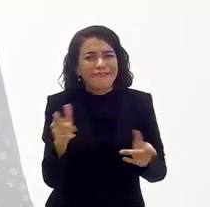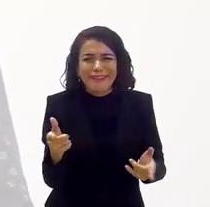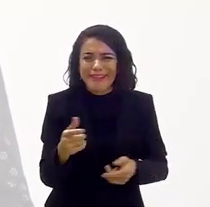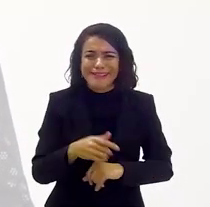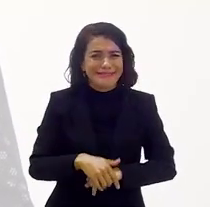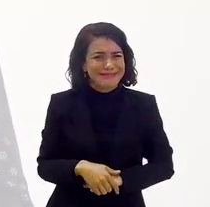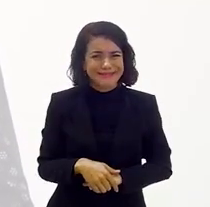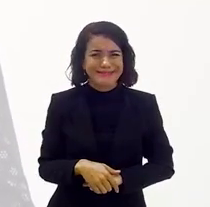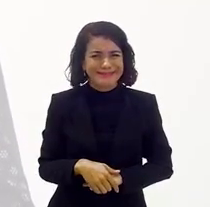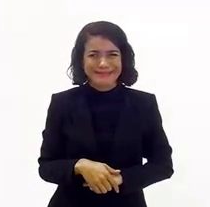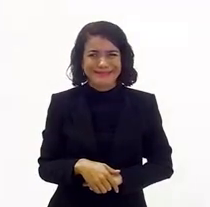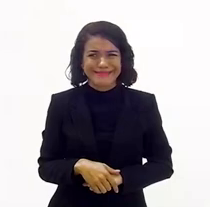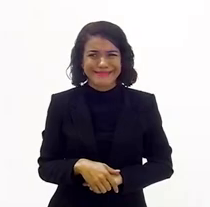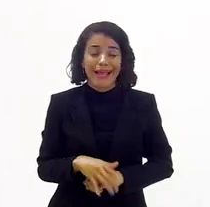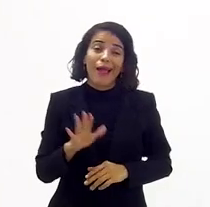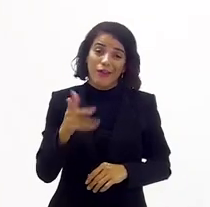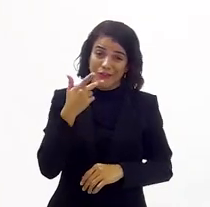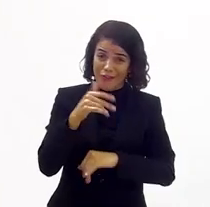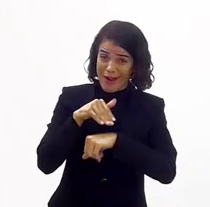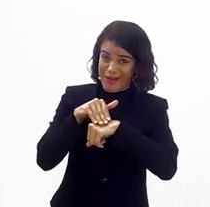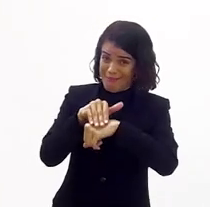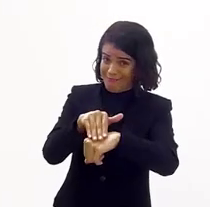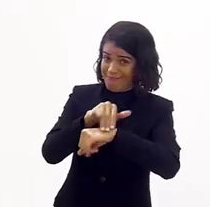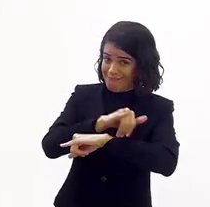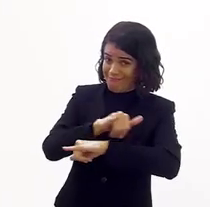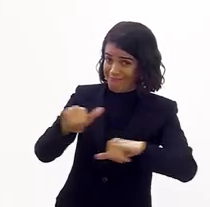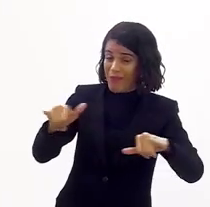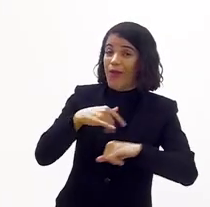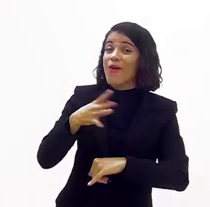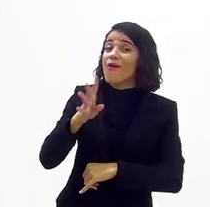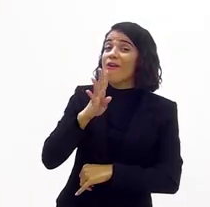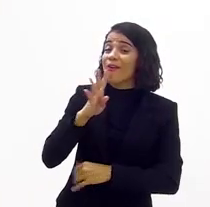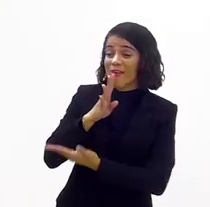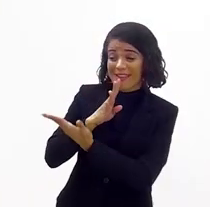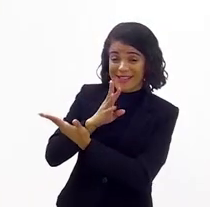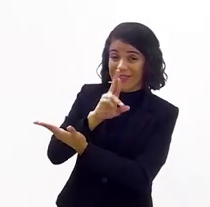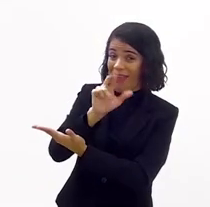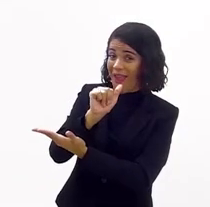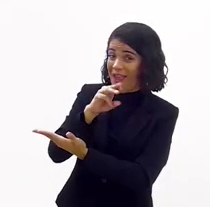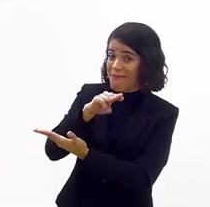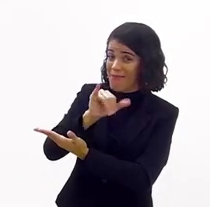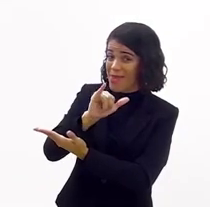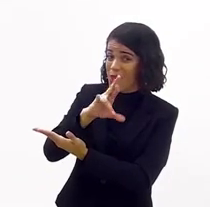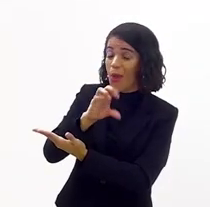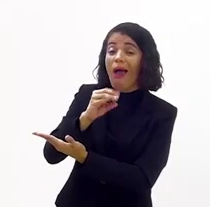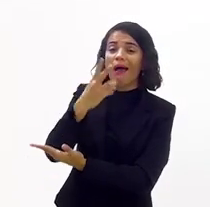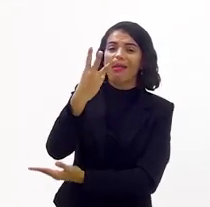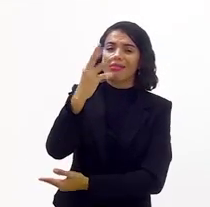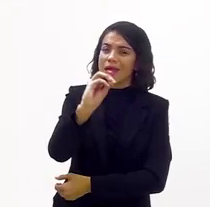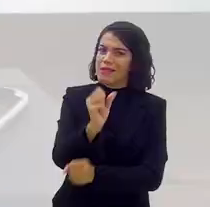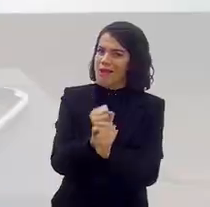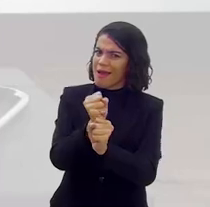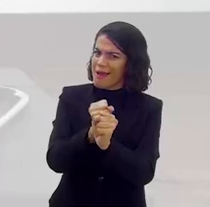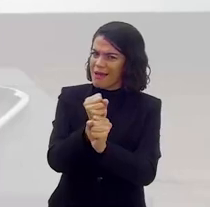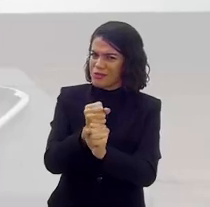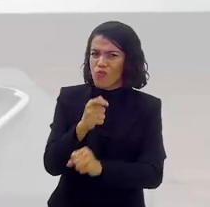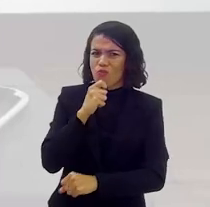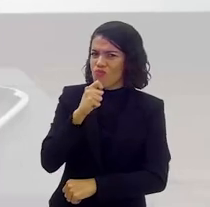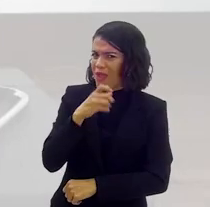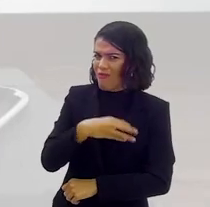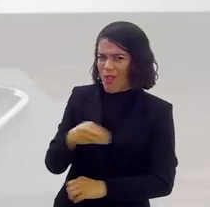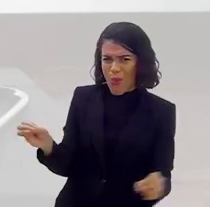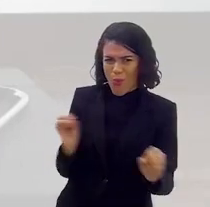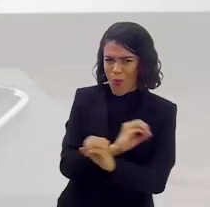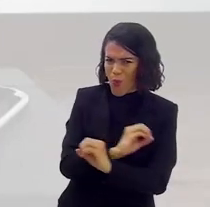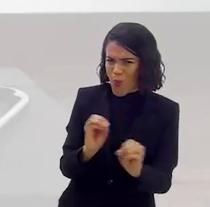Olha a diferença, não é? Gente, queria falar uma coisa. Eu conheço o Ramiro há pelo menos 30 anos. Eu não tinha nem os